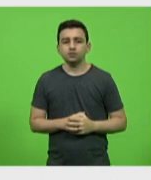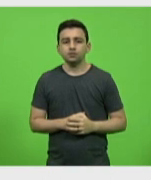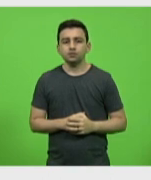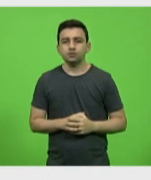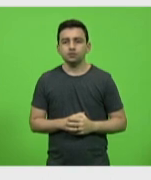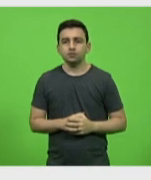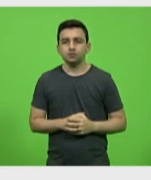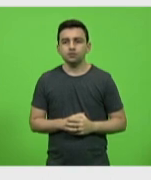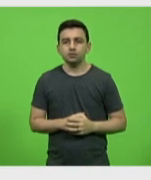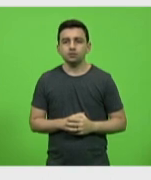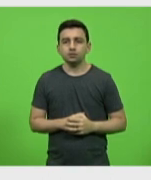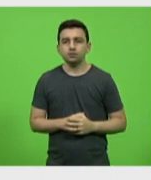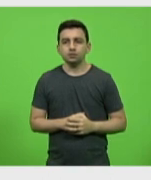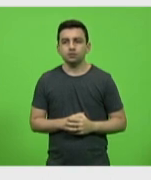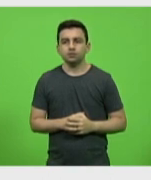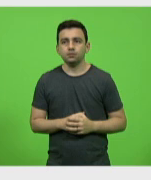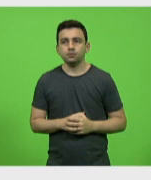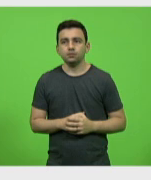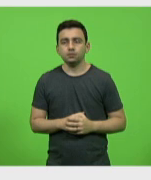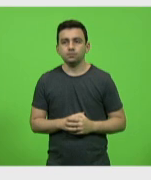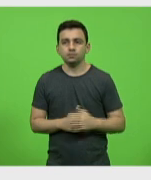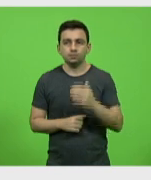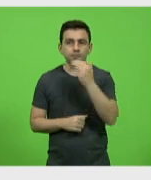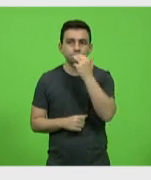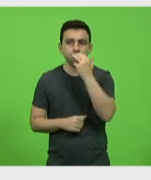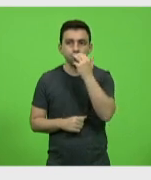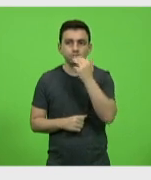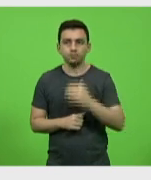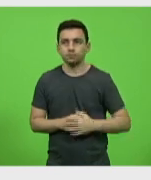Deputado Moacir Sopelsa.